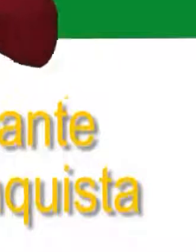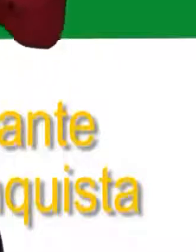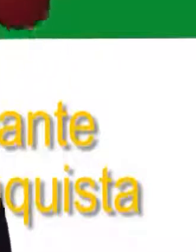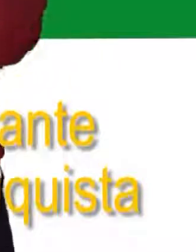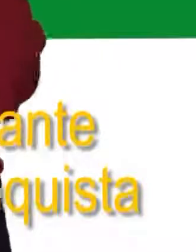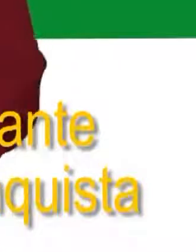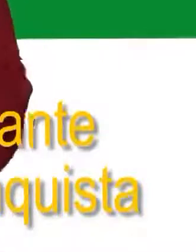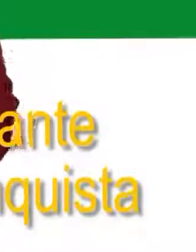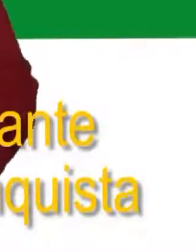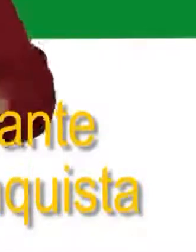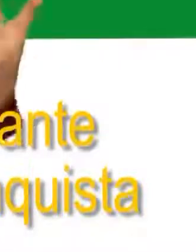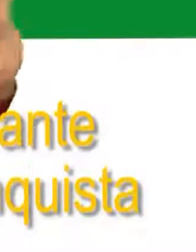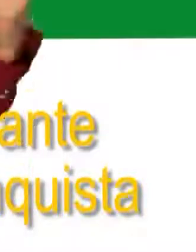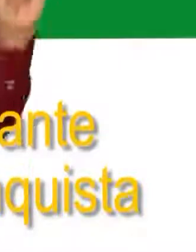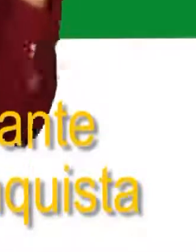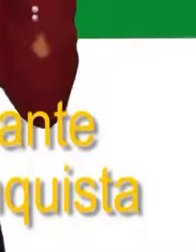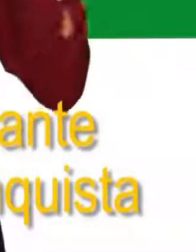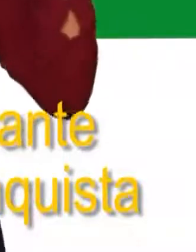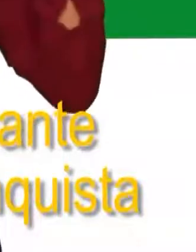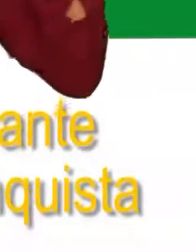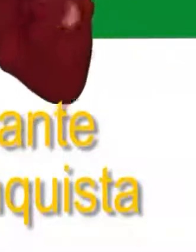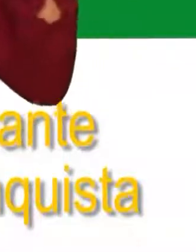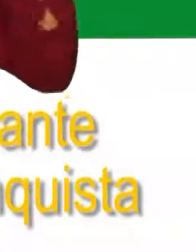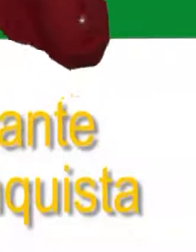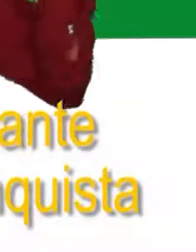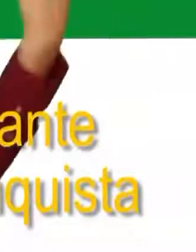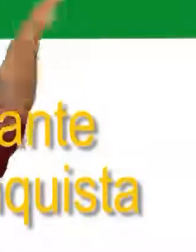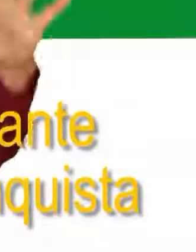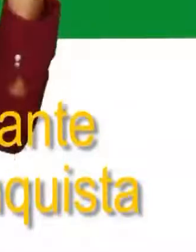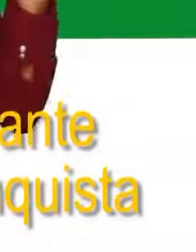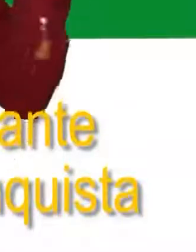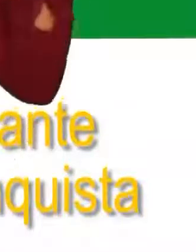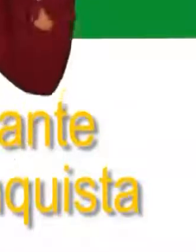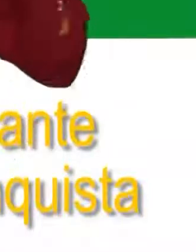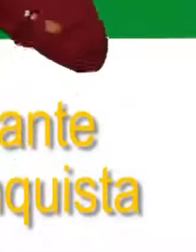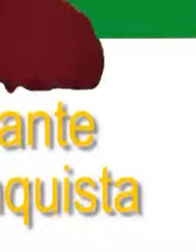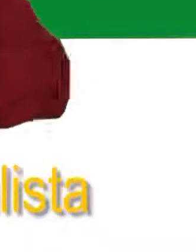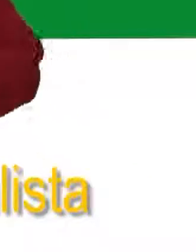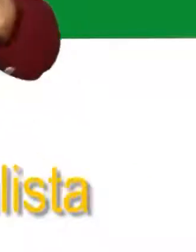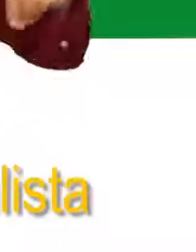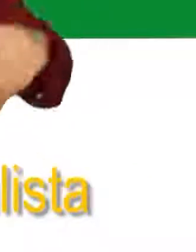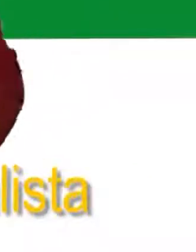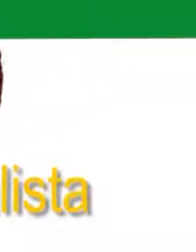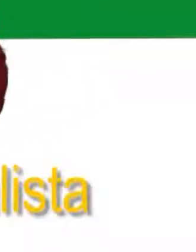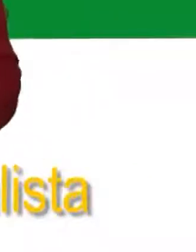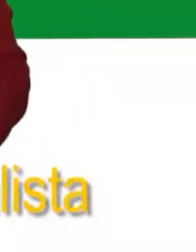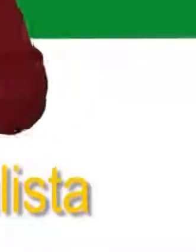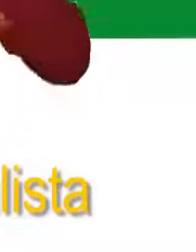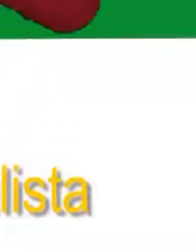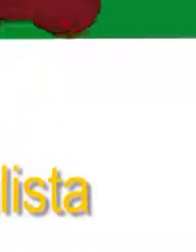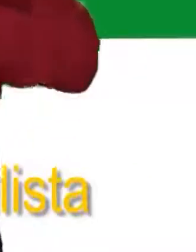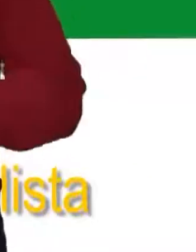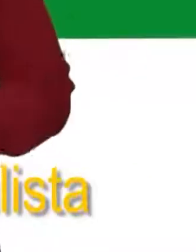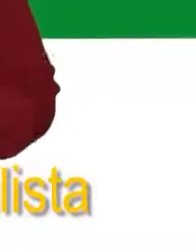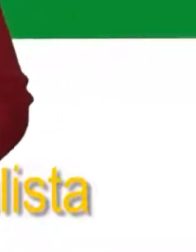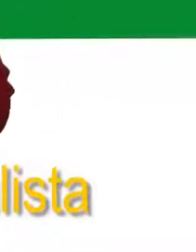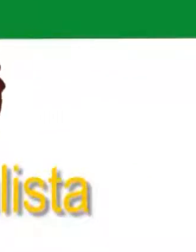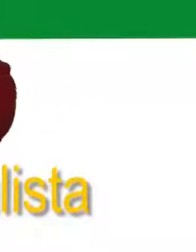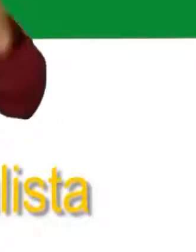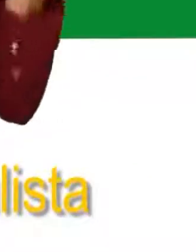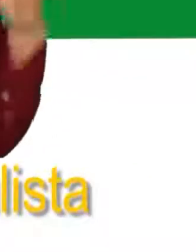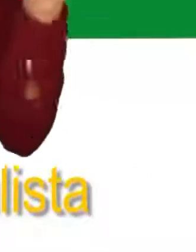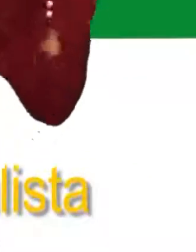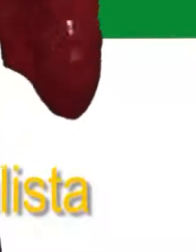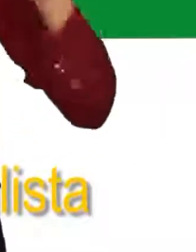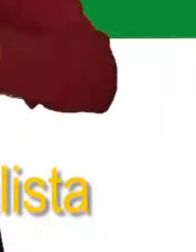avante, avante. No galhardão que conquista, salve, salve, vinhedo, terra